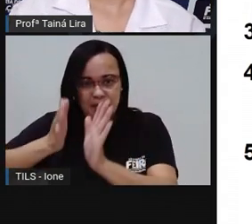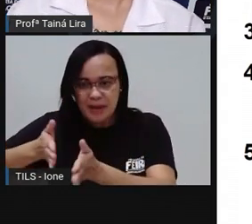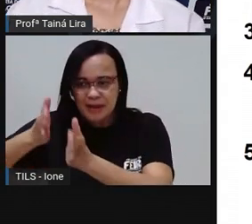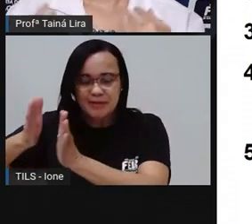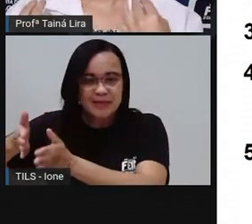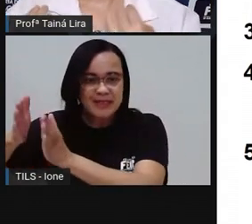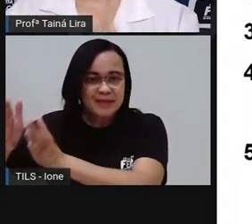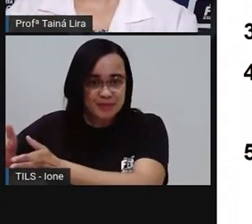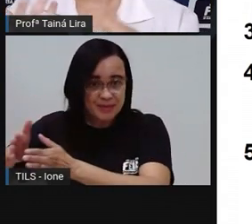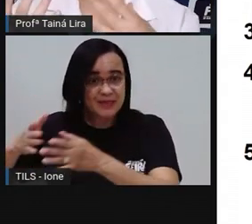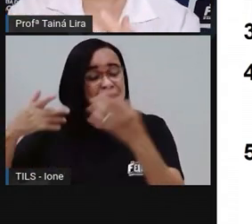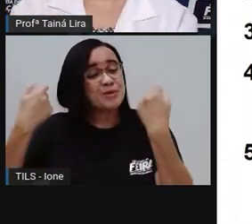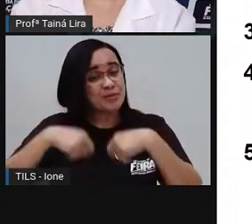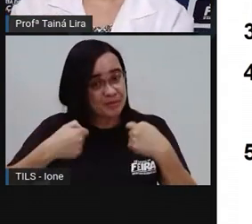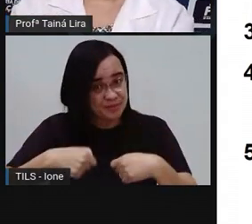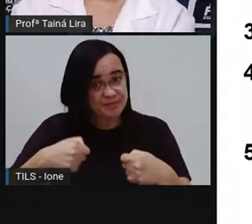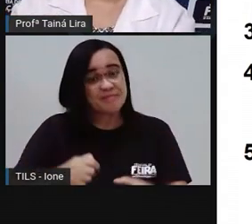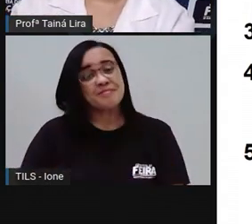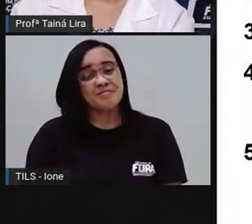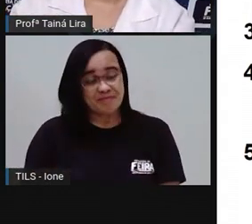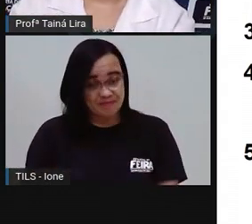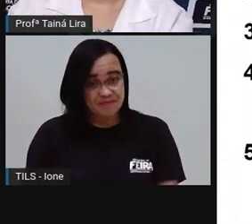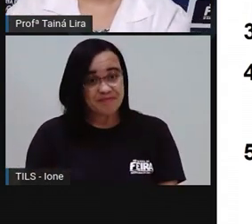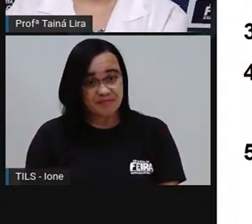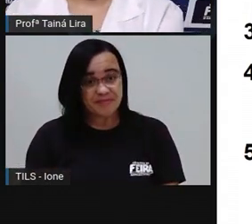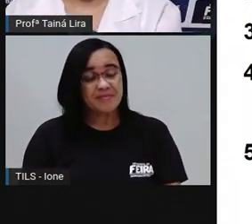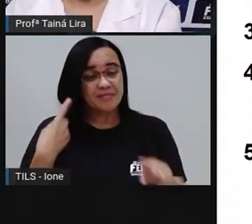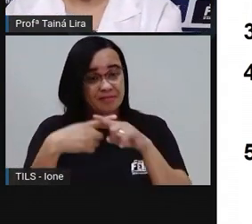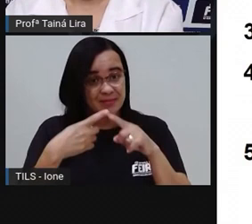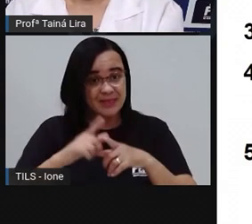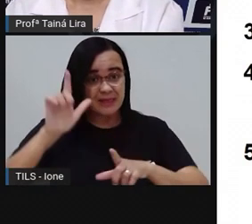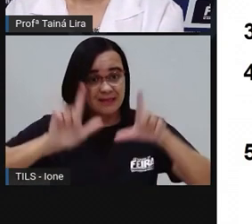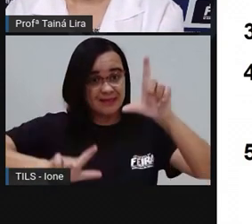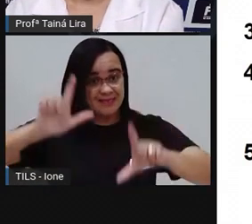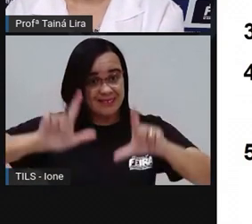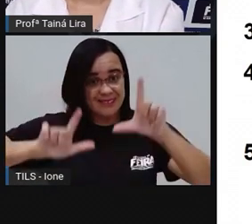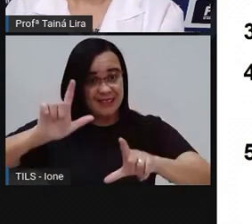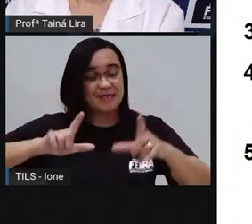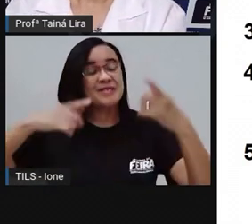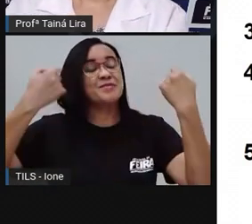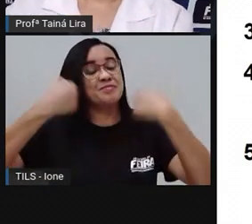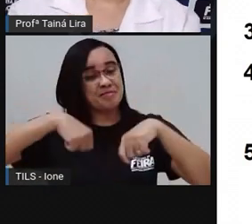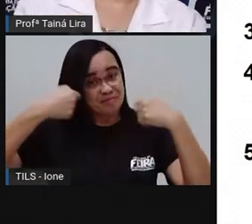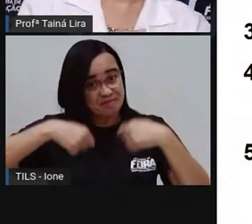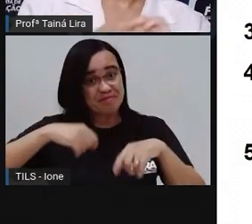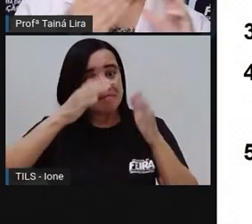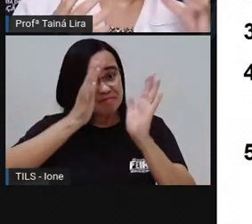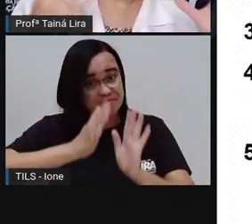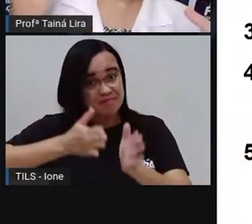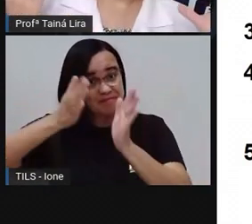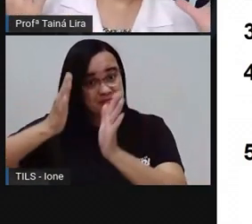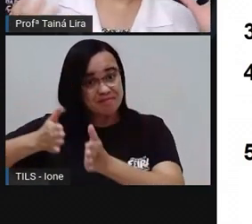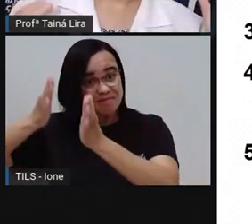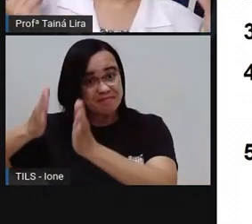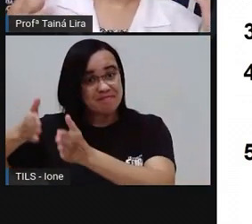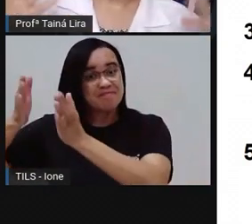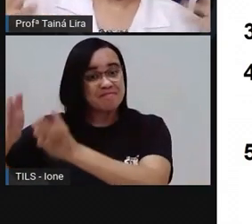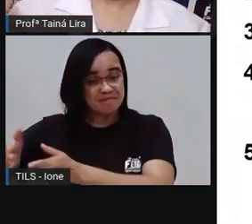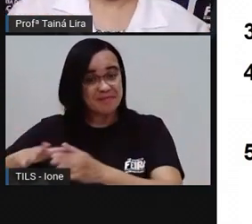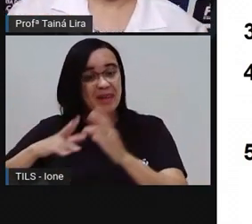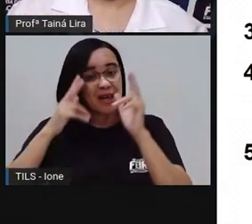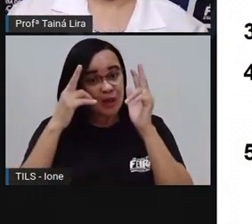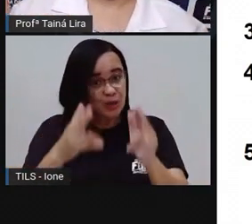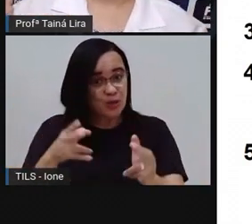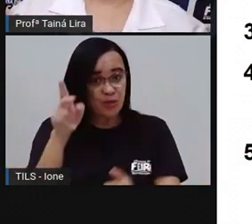PRO? Eles têm uma maneira aí de começar o programa Certo? Por exemplo A PRO mesmo aqui Quando vai